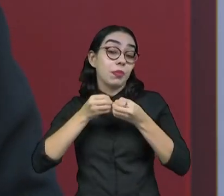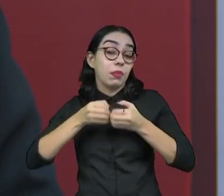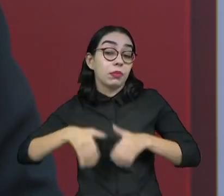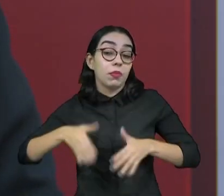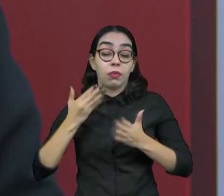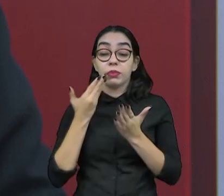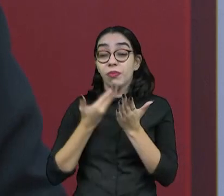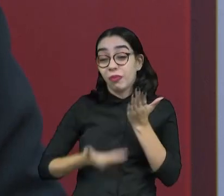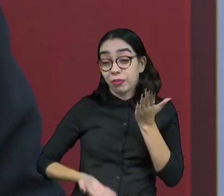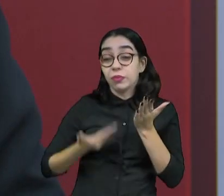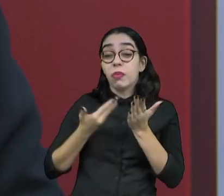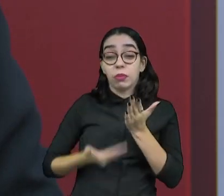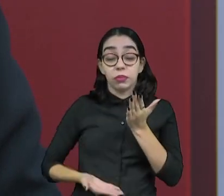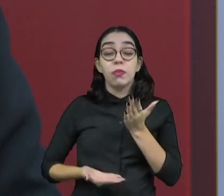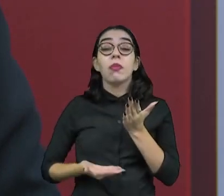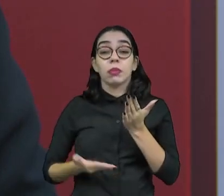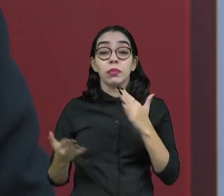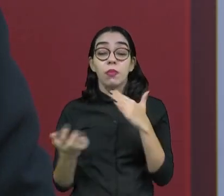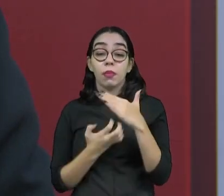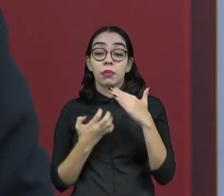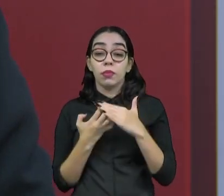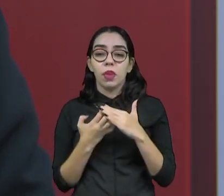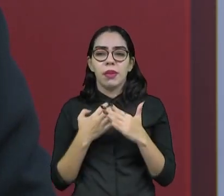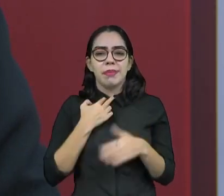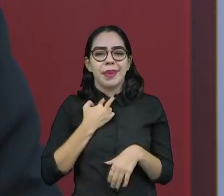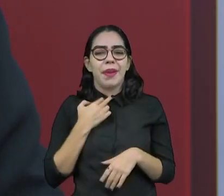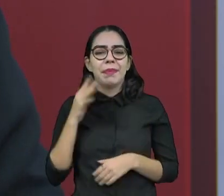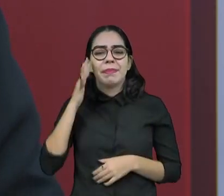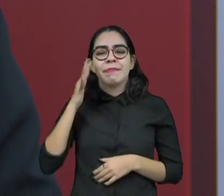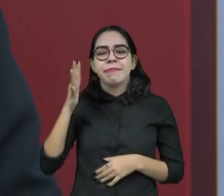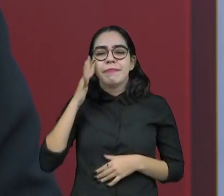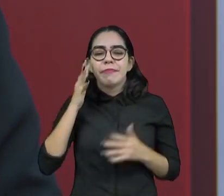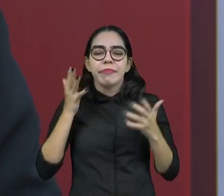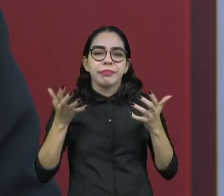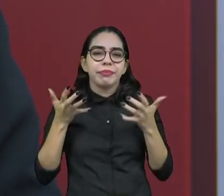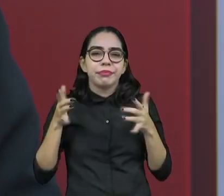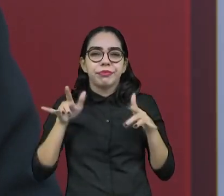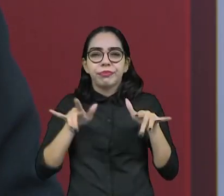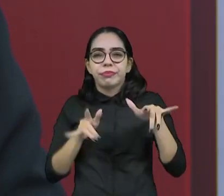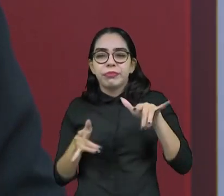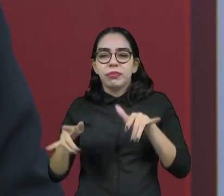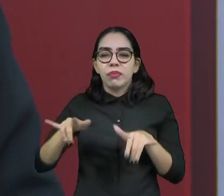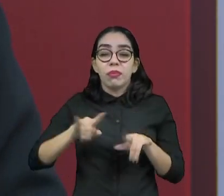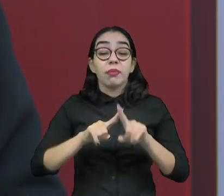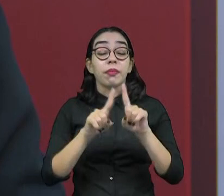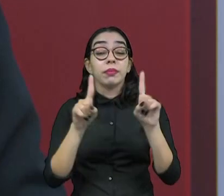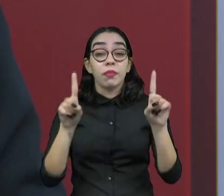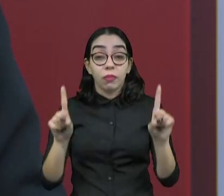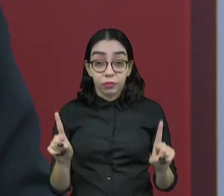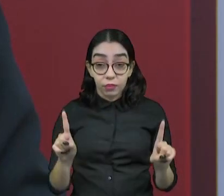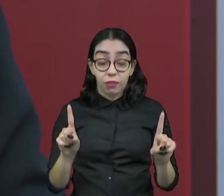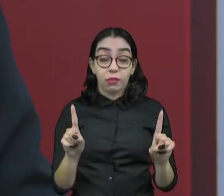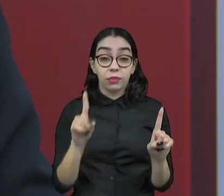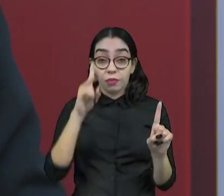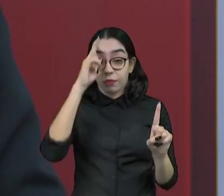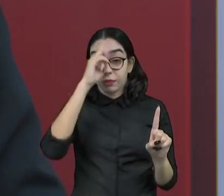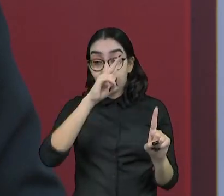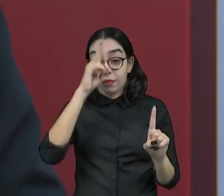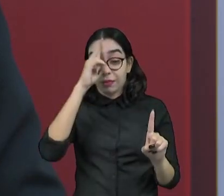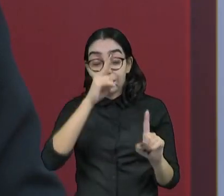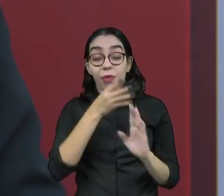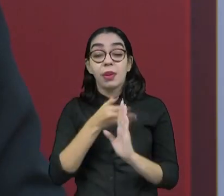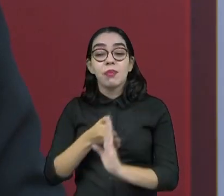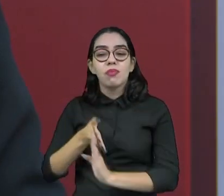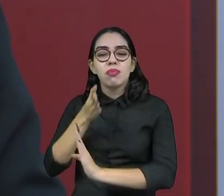de modo algum, a gente pode acreditar que seja algo orquestrado. Mas é fato. Isso desde a época dos coronéis